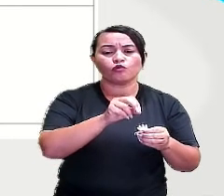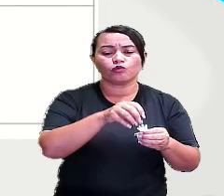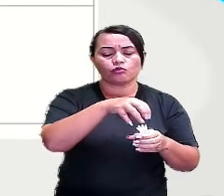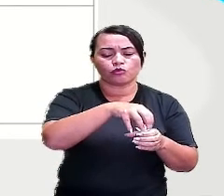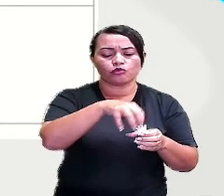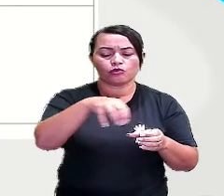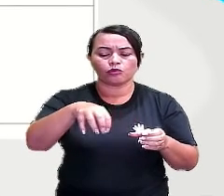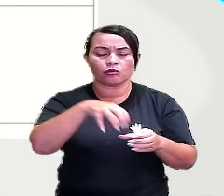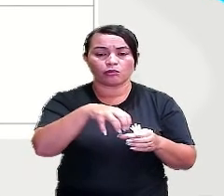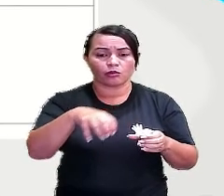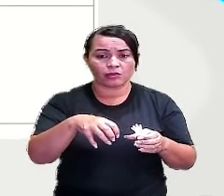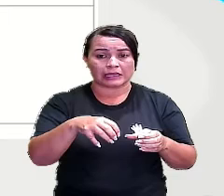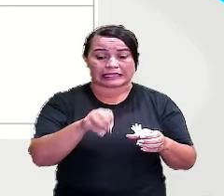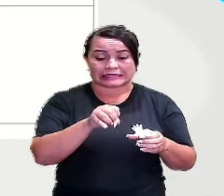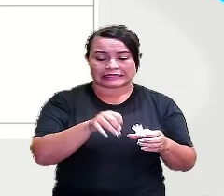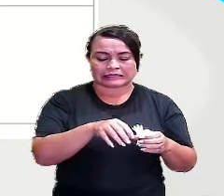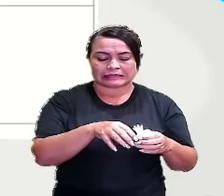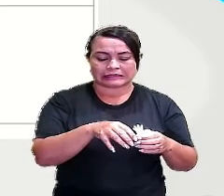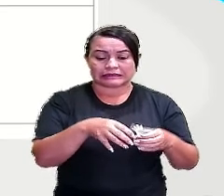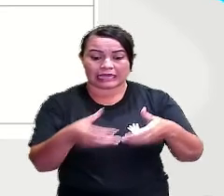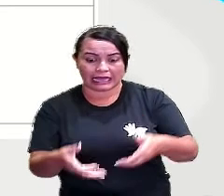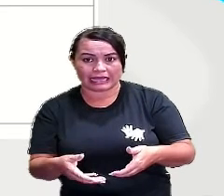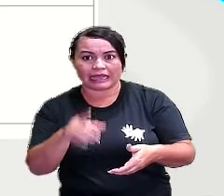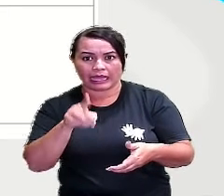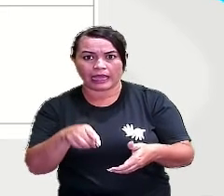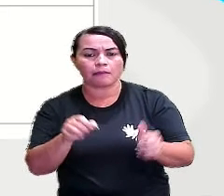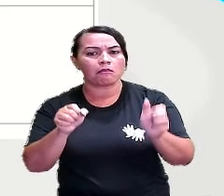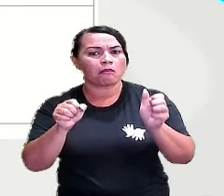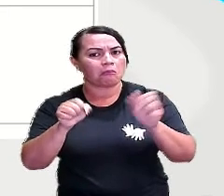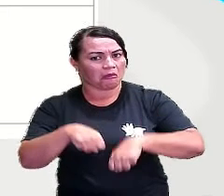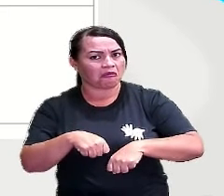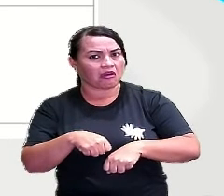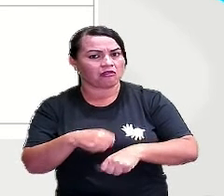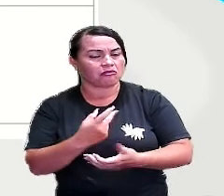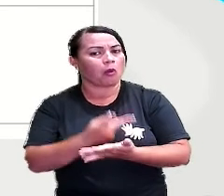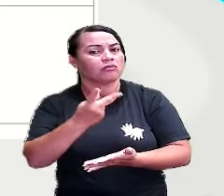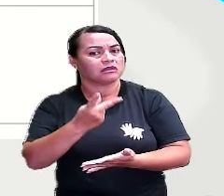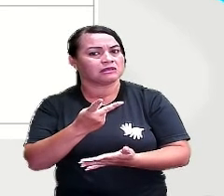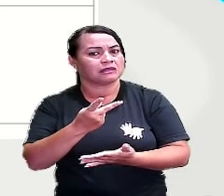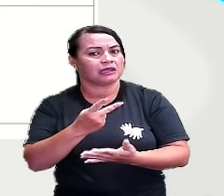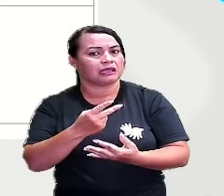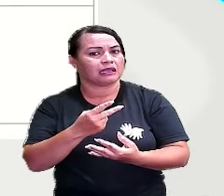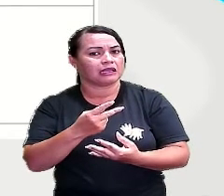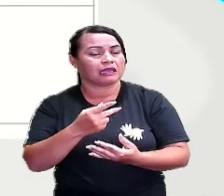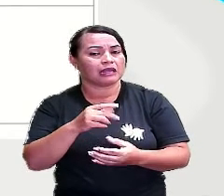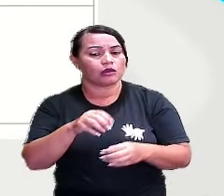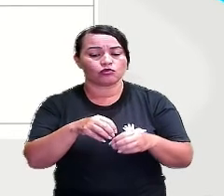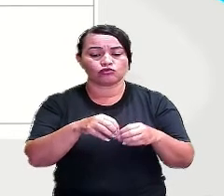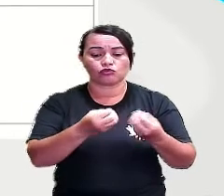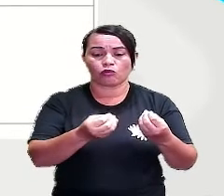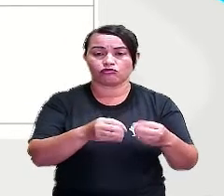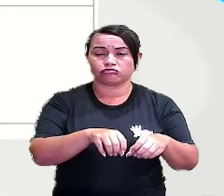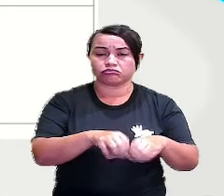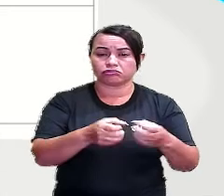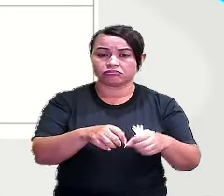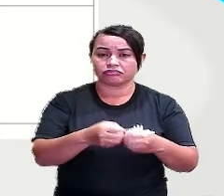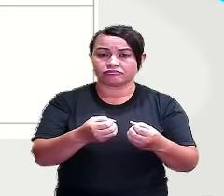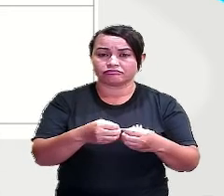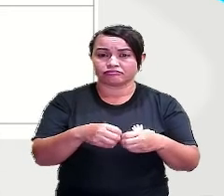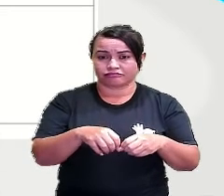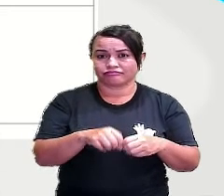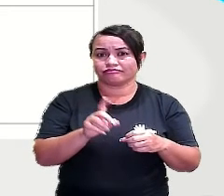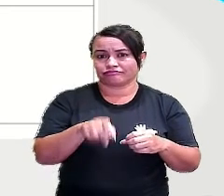cair. É mais provável ou é improvável que eu quebre todos os ovos? E aí, dois segundinhos.